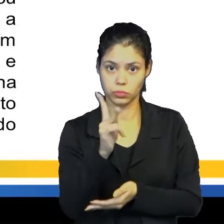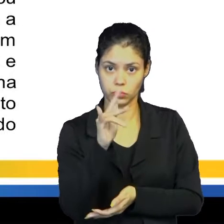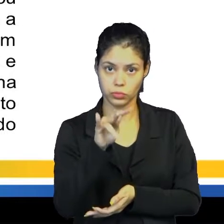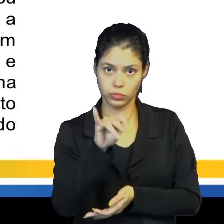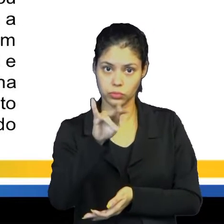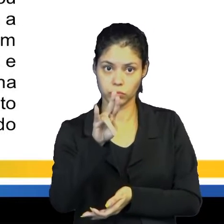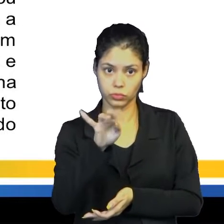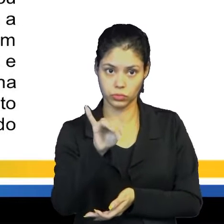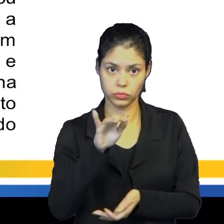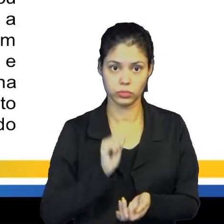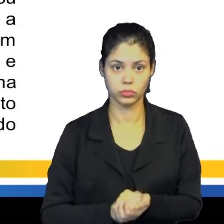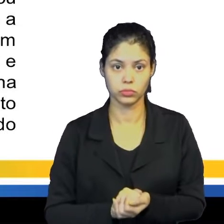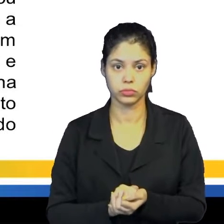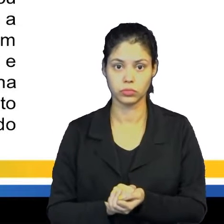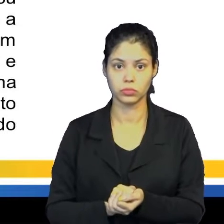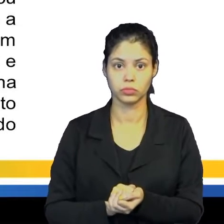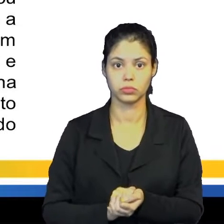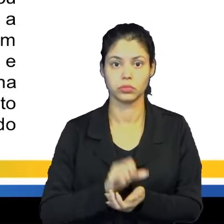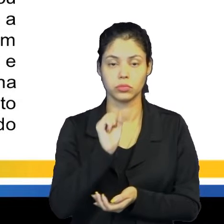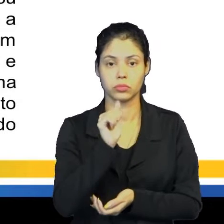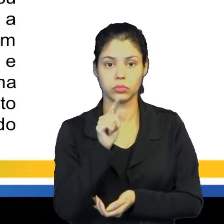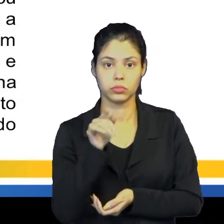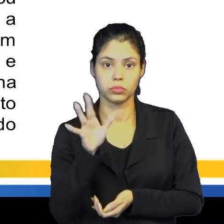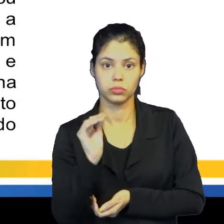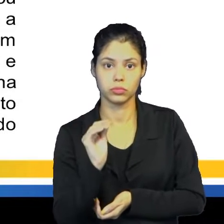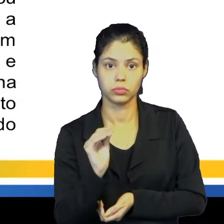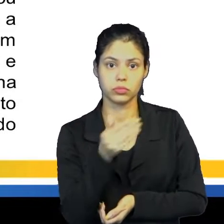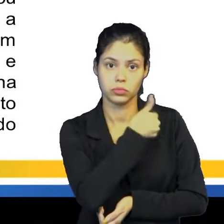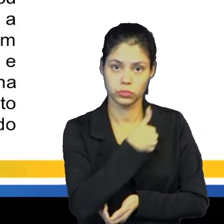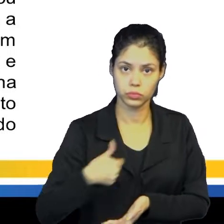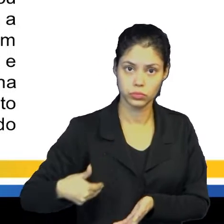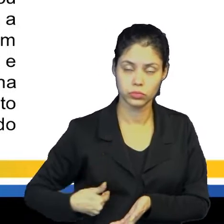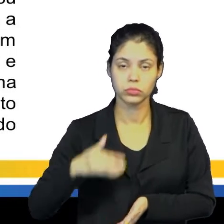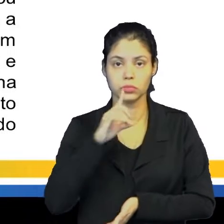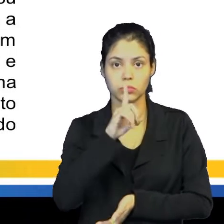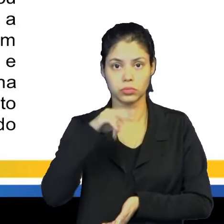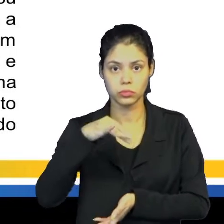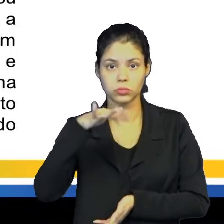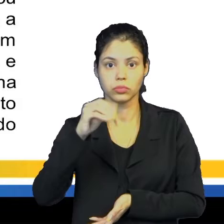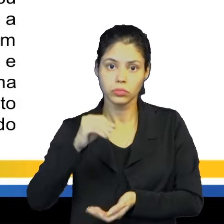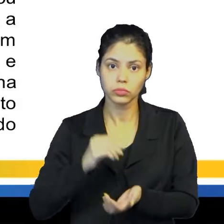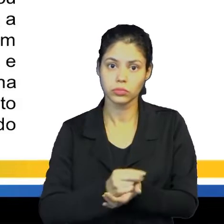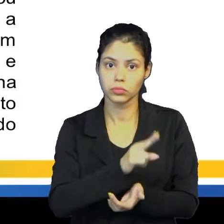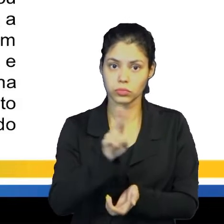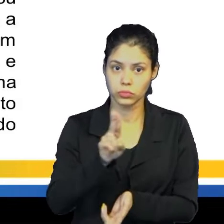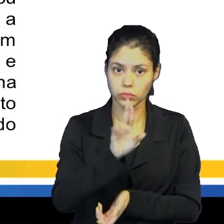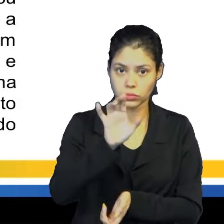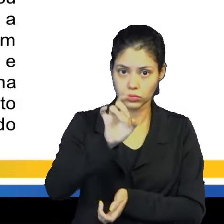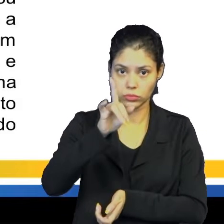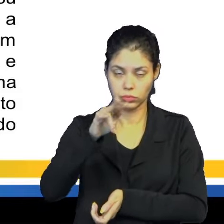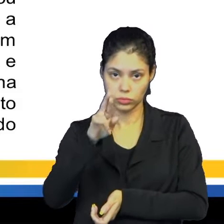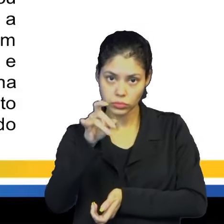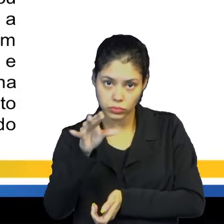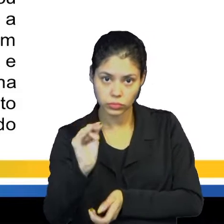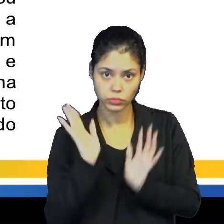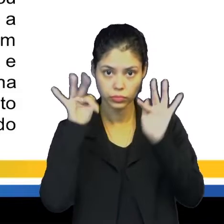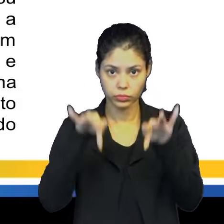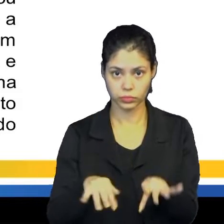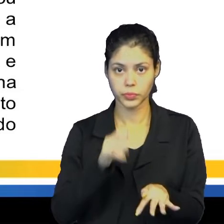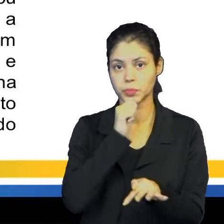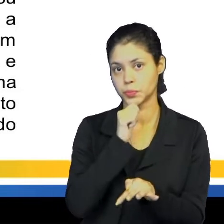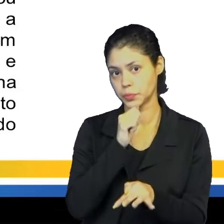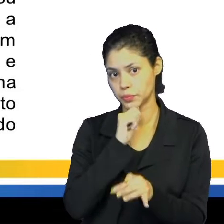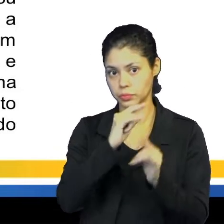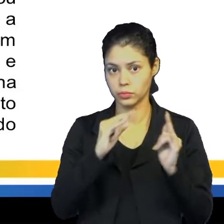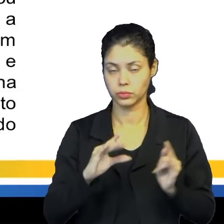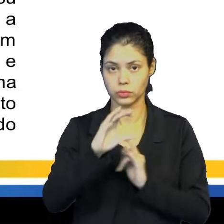Haiti, né, depois chamada aí São Domingos, a República Dominicana, nomeando de Espanhola. Por fim, foi